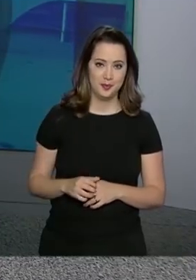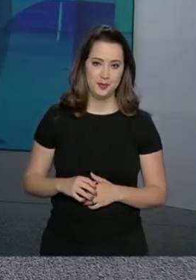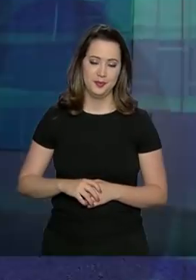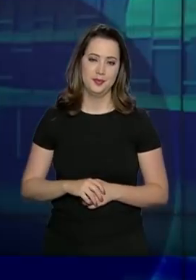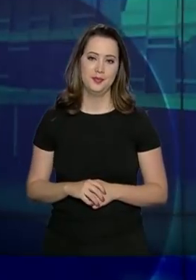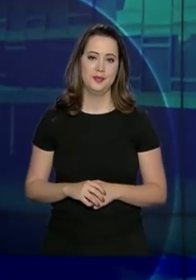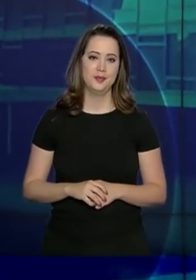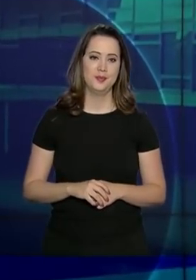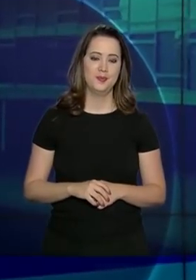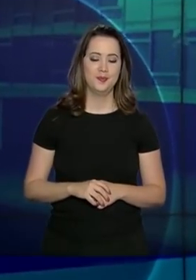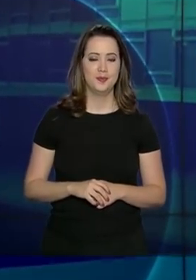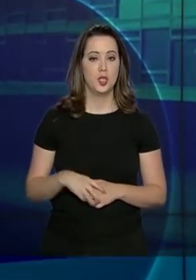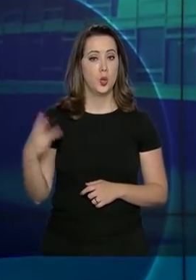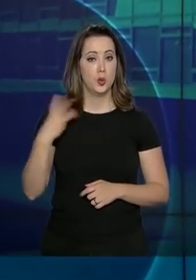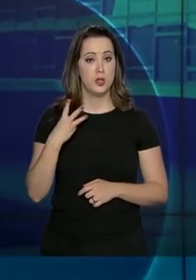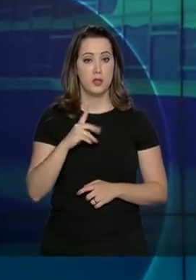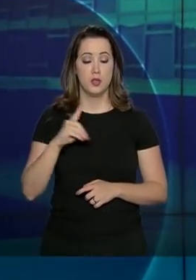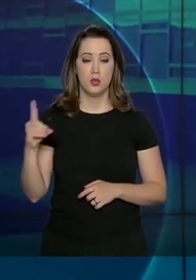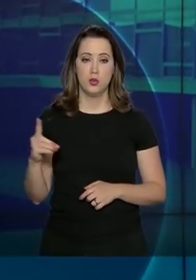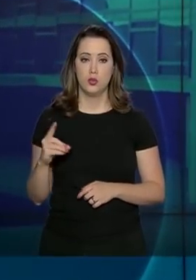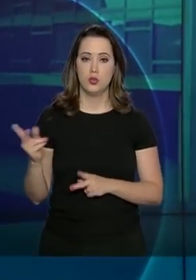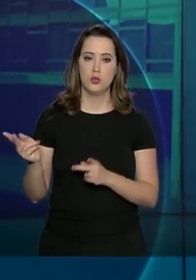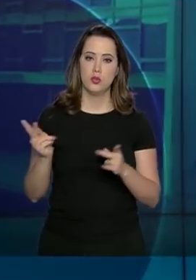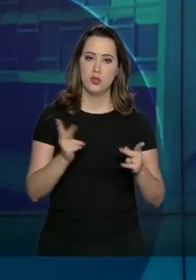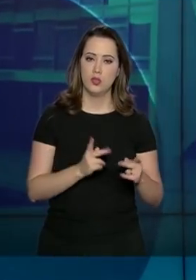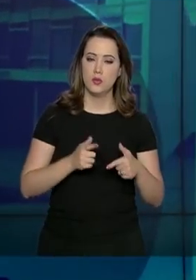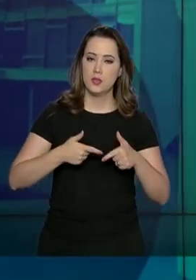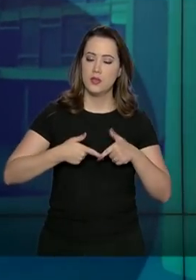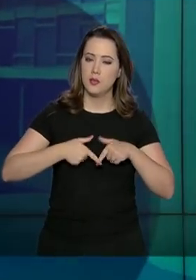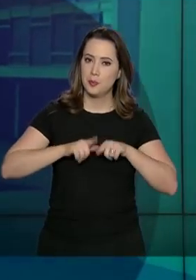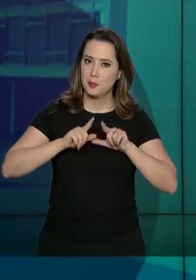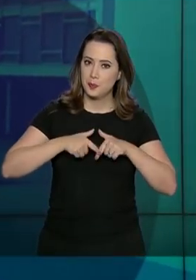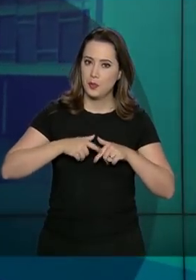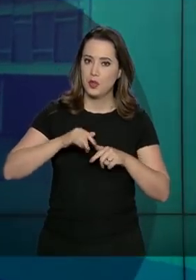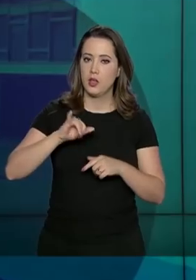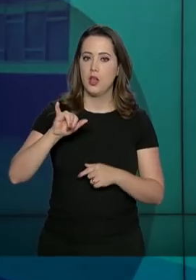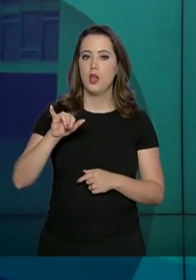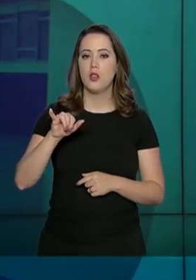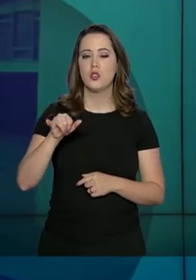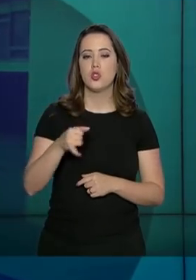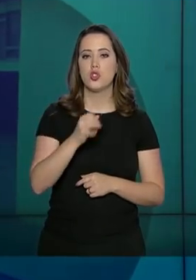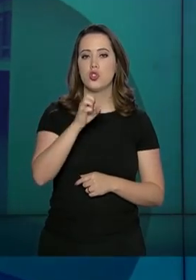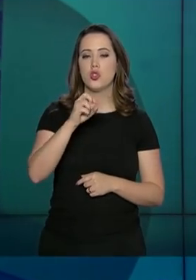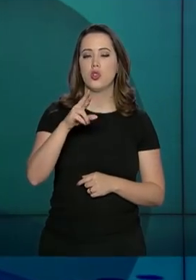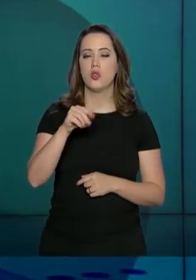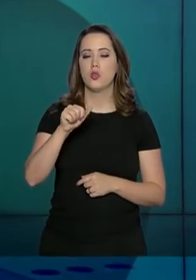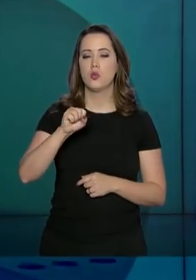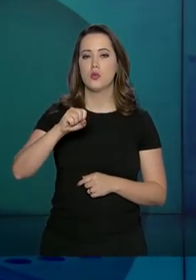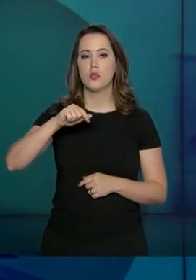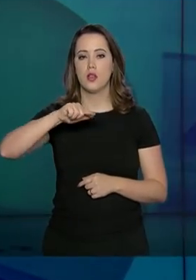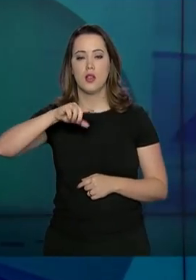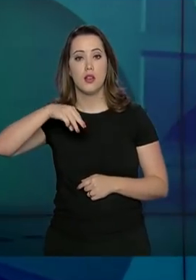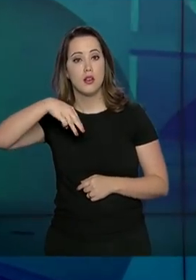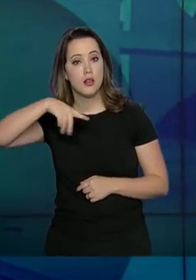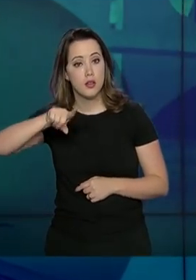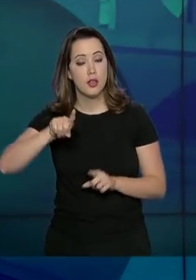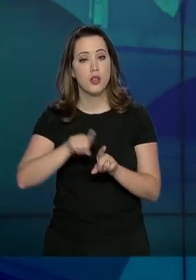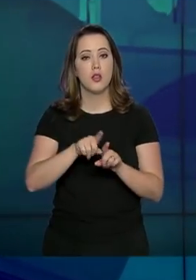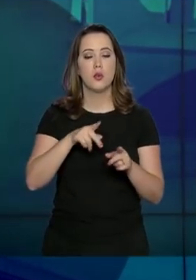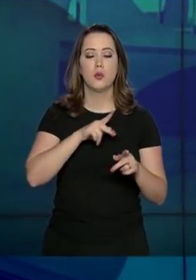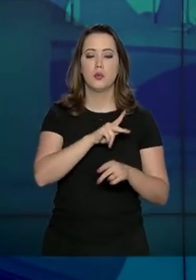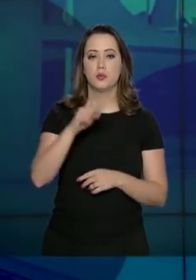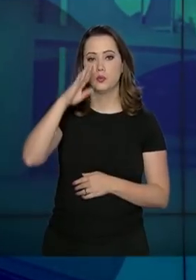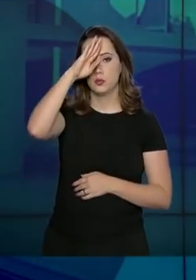abril. No terceiro dia de visita a Jerusalém, o presidente Jair Bolsonaro se dedicou a negócios e